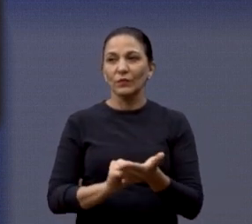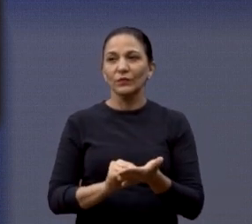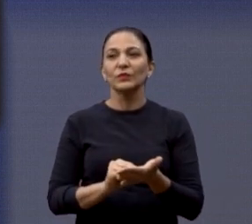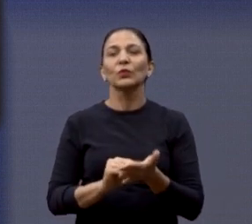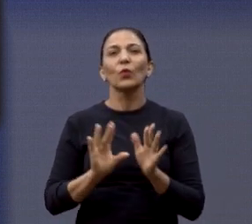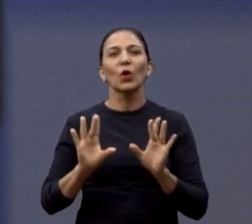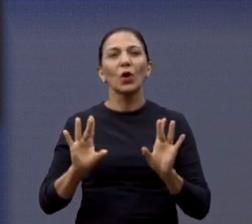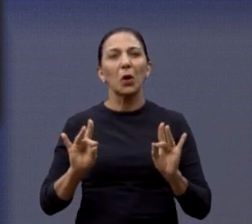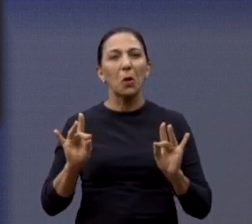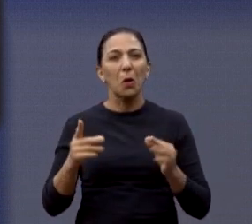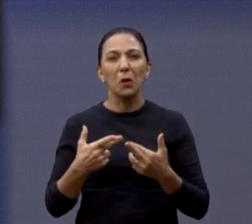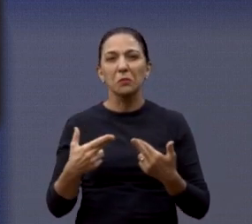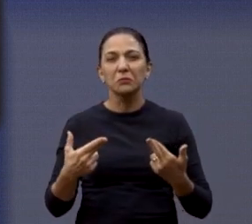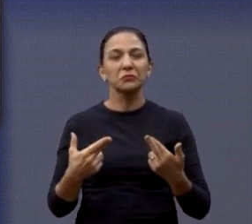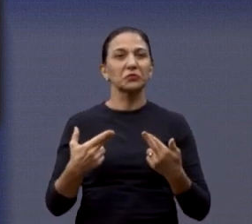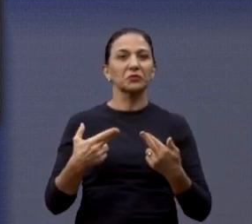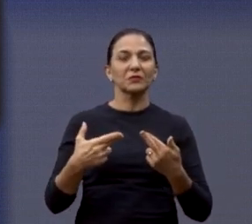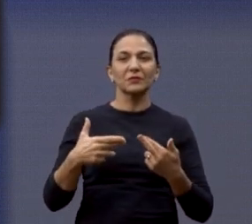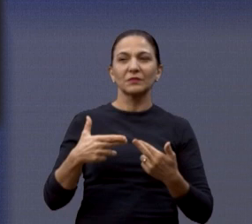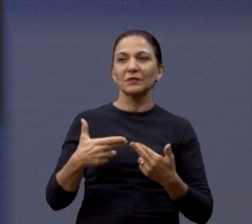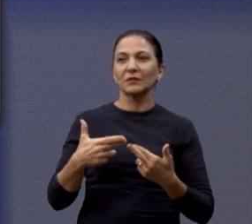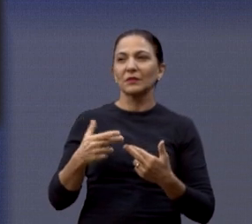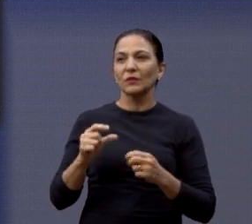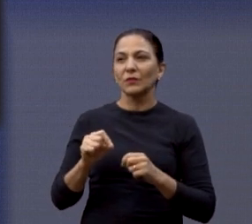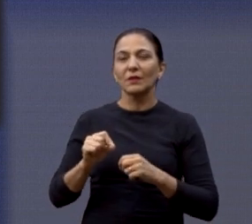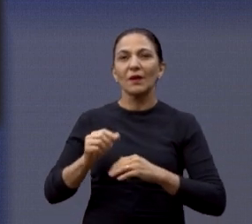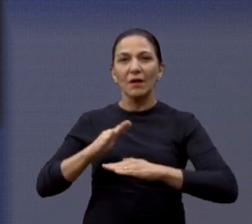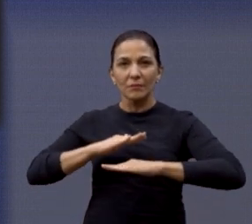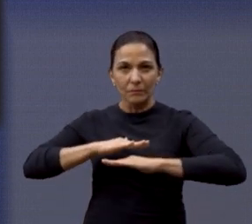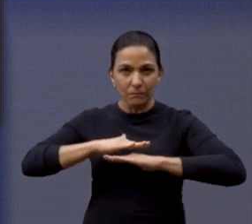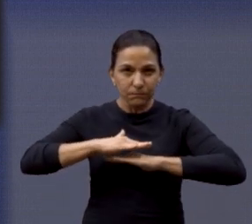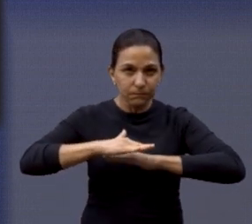cola e vim com a base asfáltica aí.